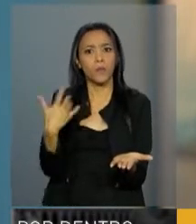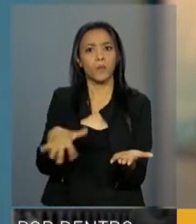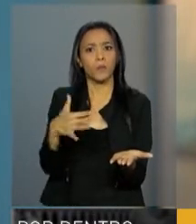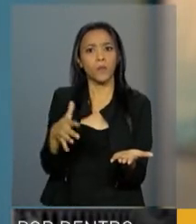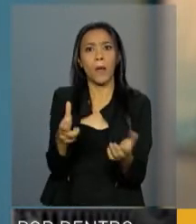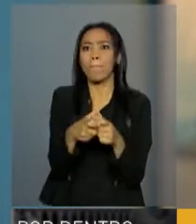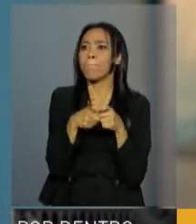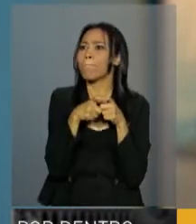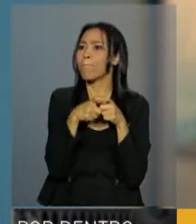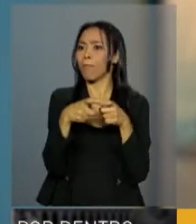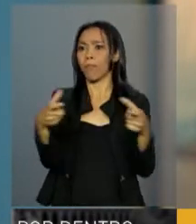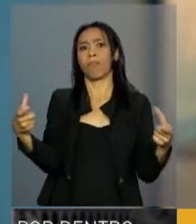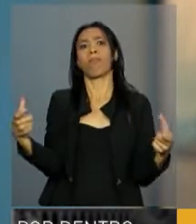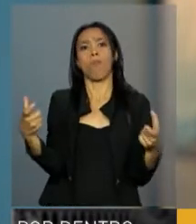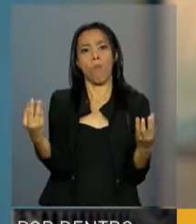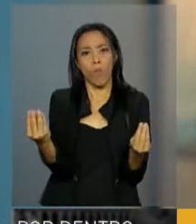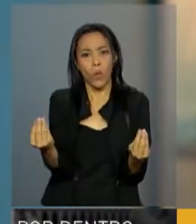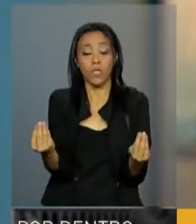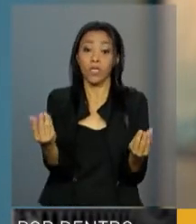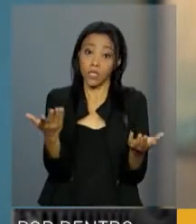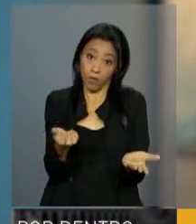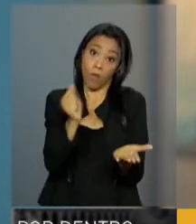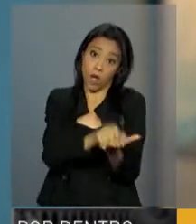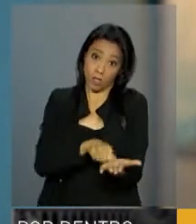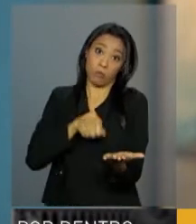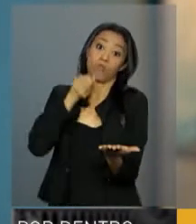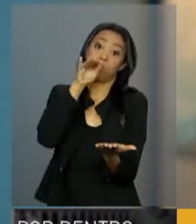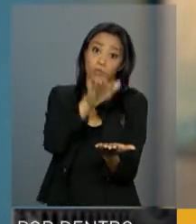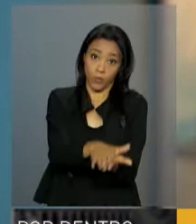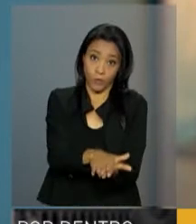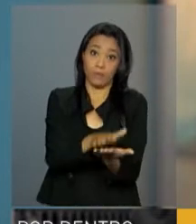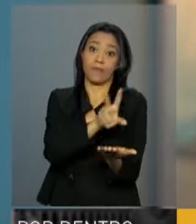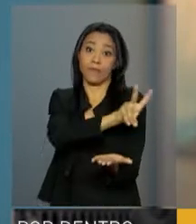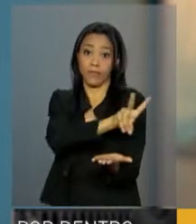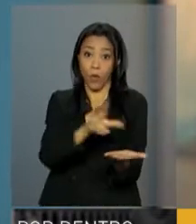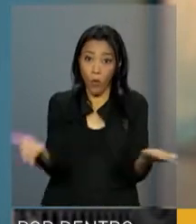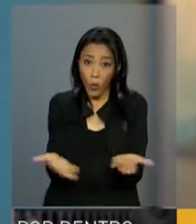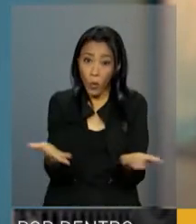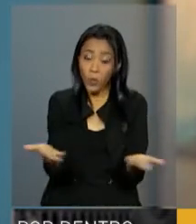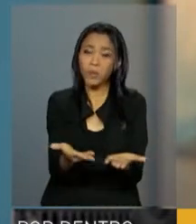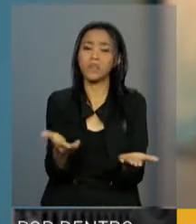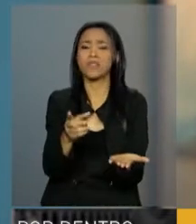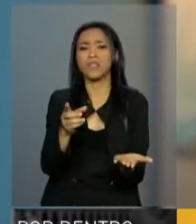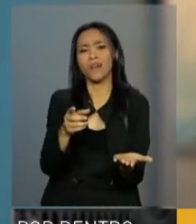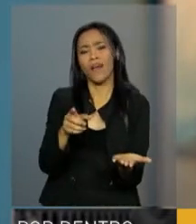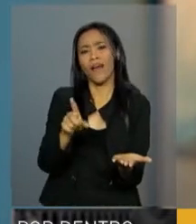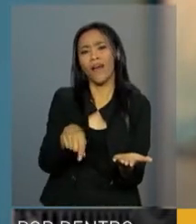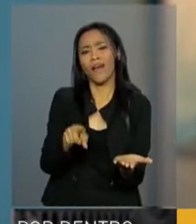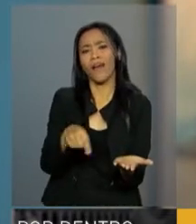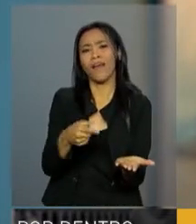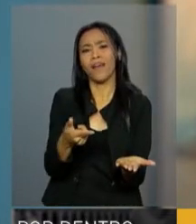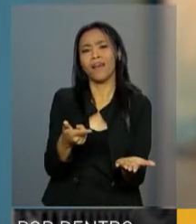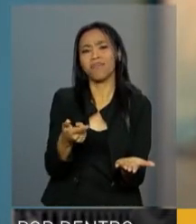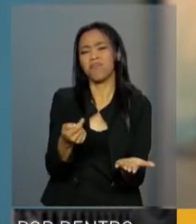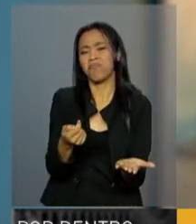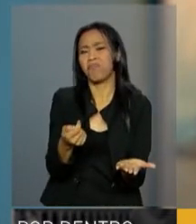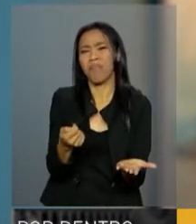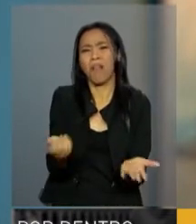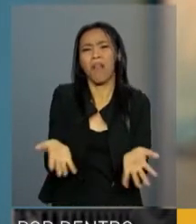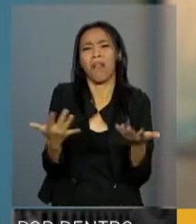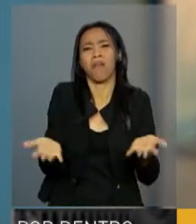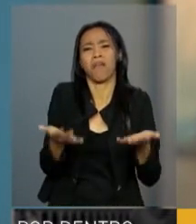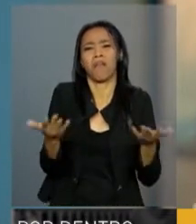ainda na informalidade. As multas aplicadas hoje são consideradas irrisórias.